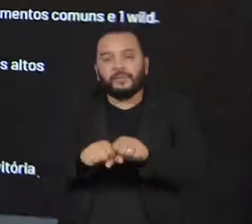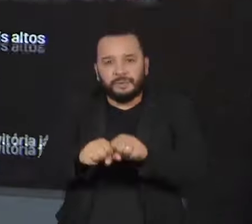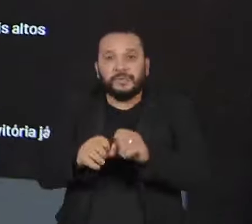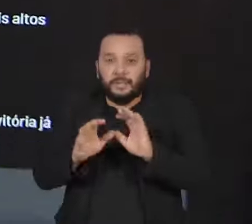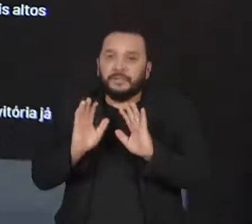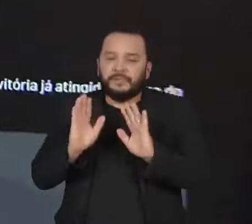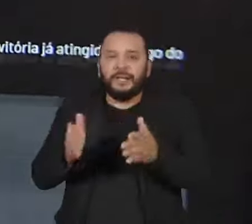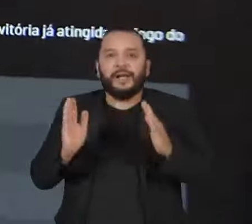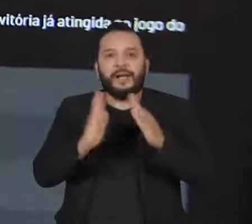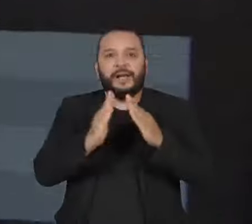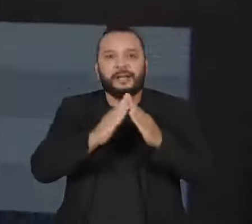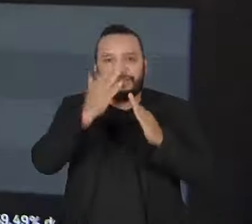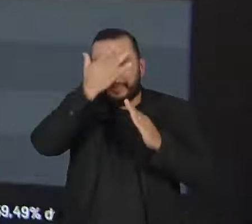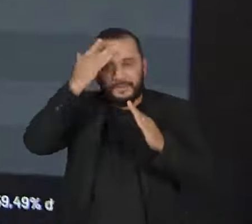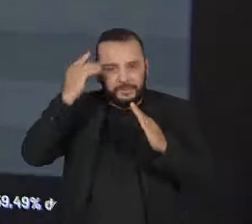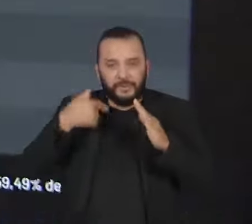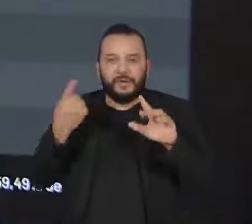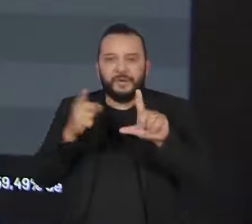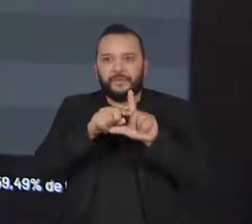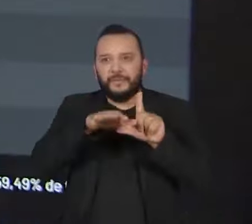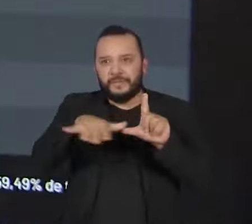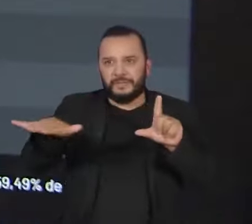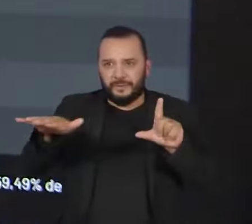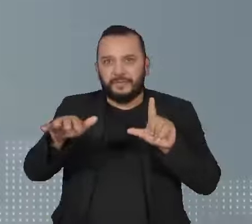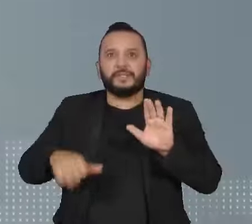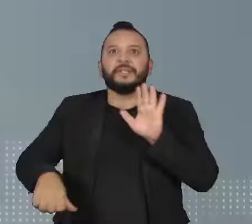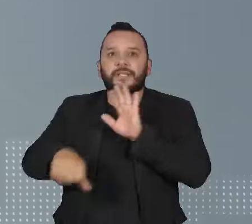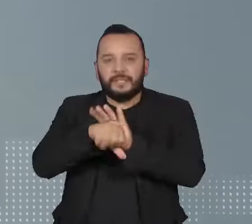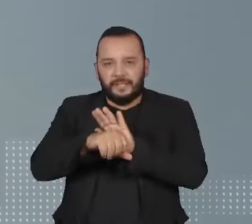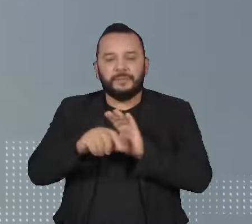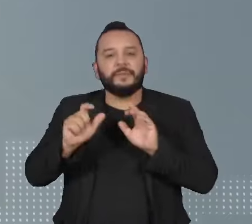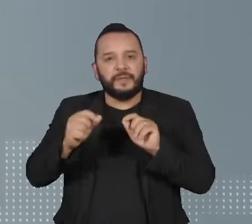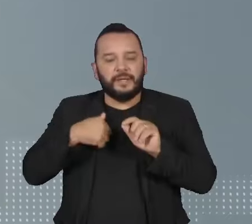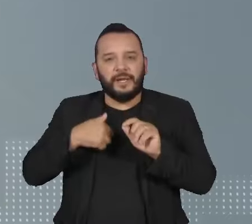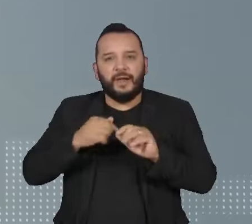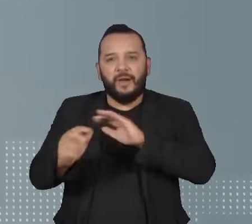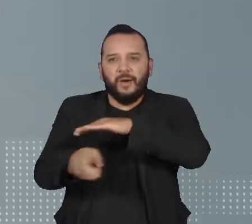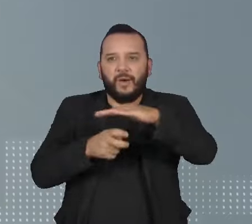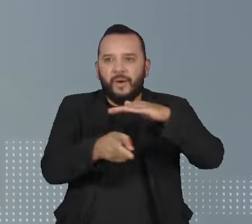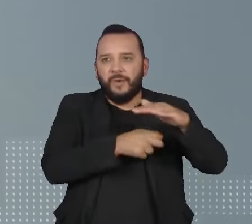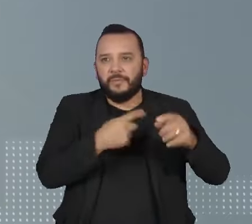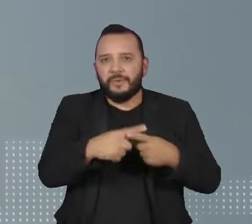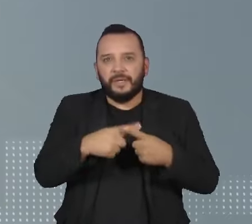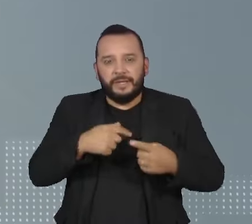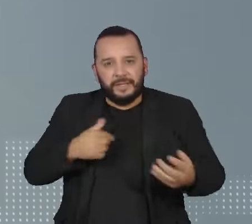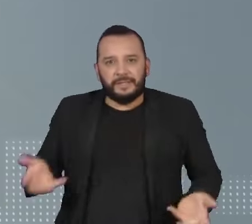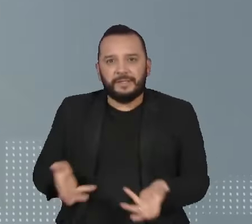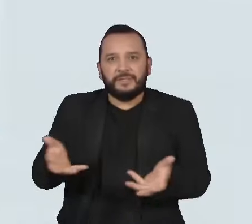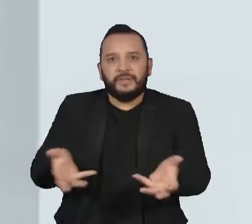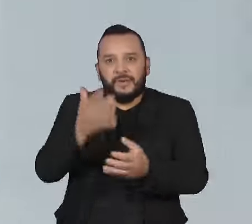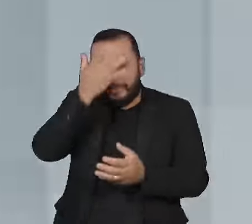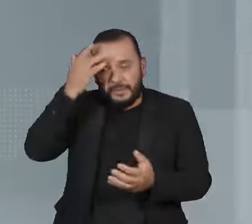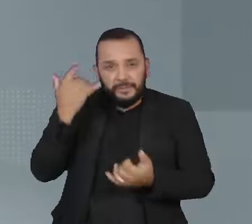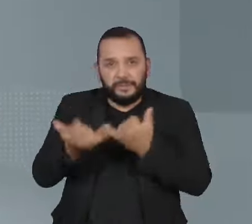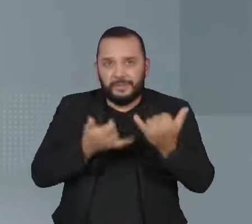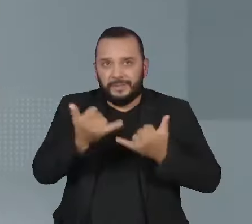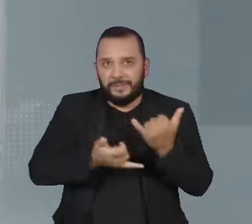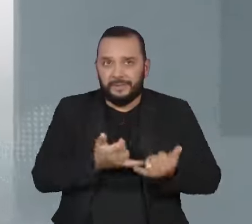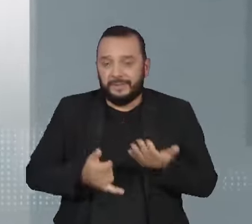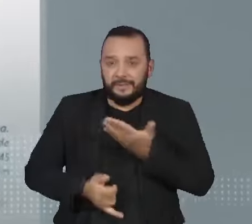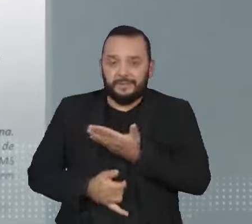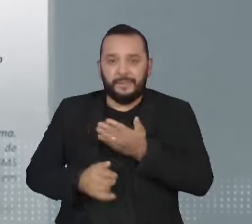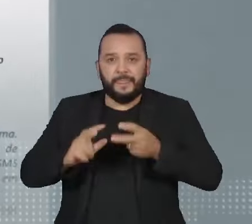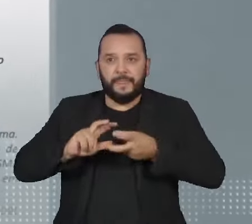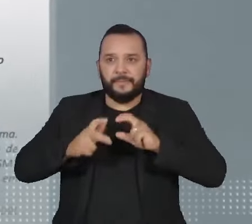influenciadores, acusados do crime de estelionato por incentivar seguidores a baixar o jogo. Em nota, a Meta,